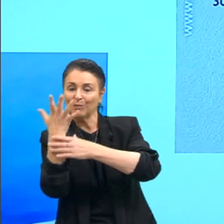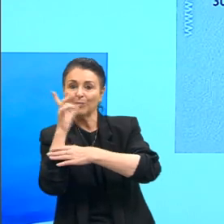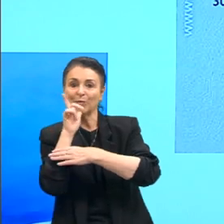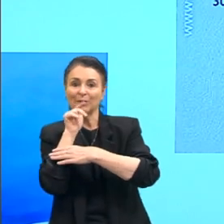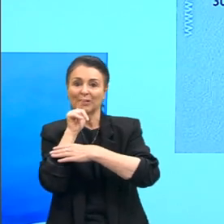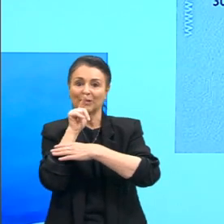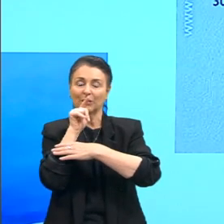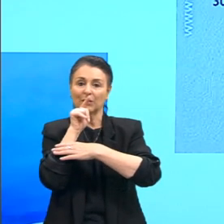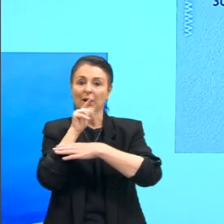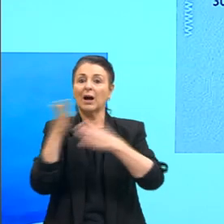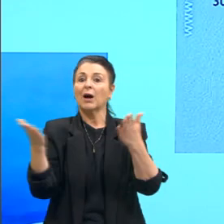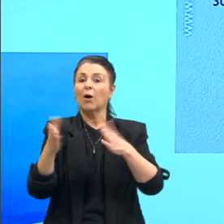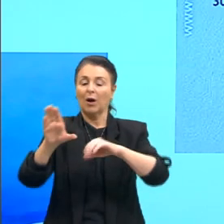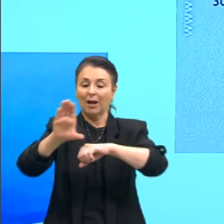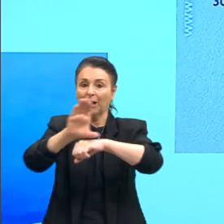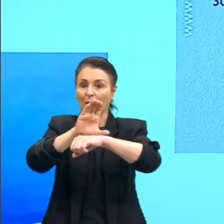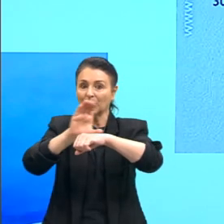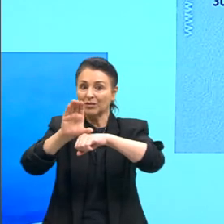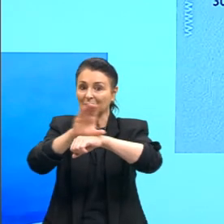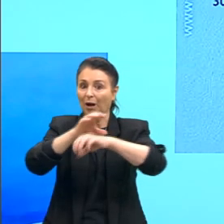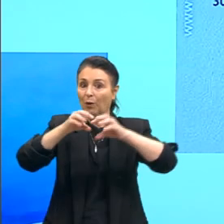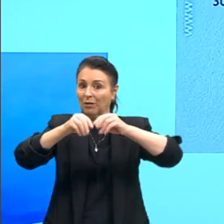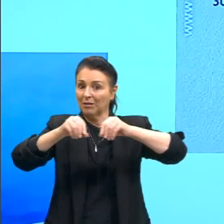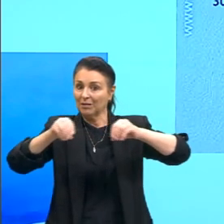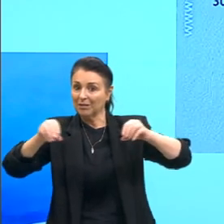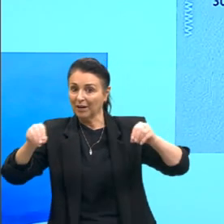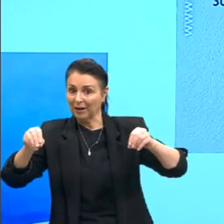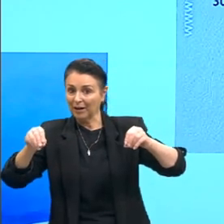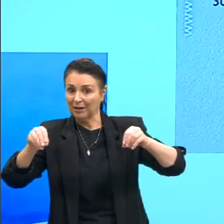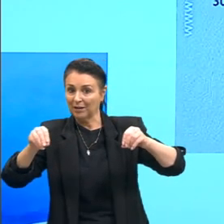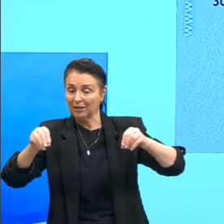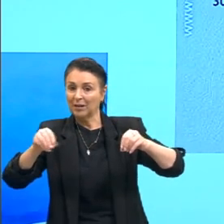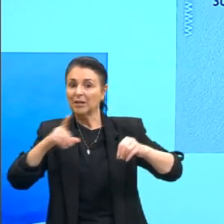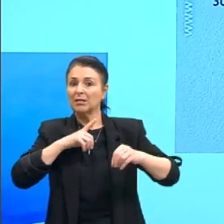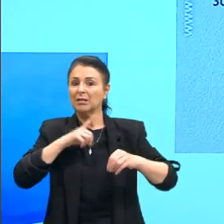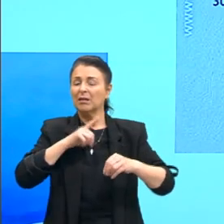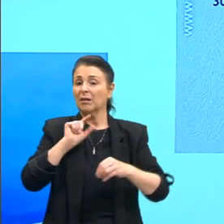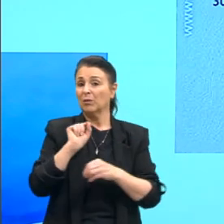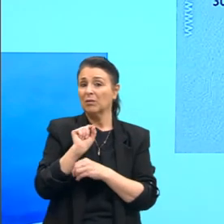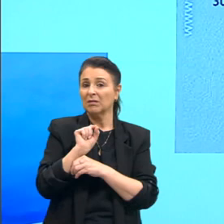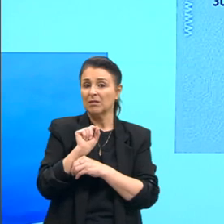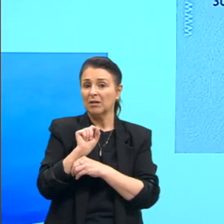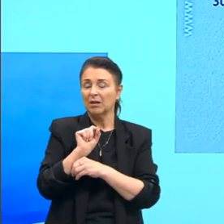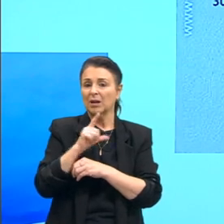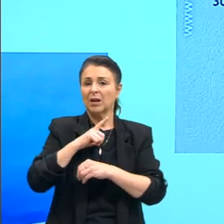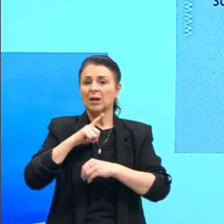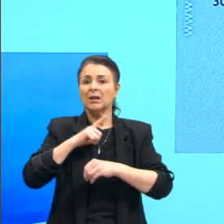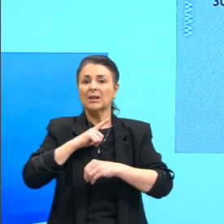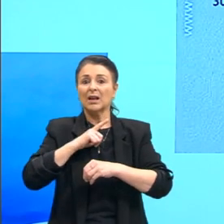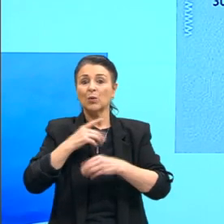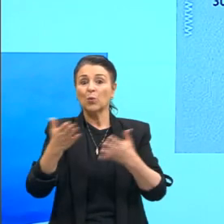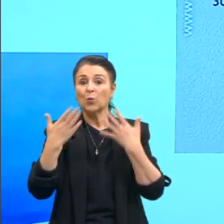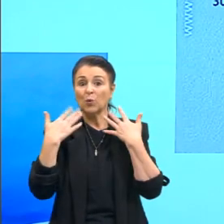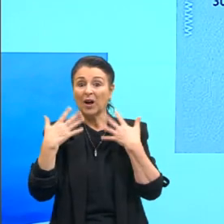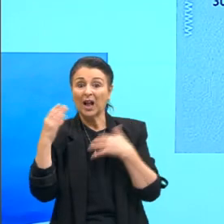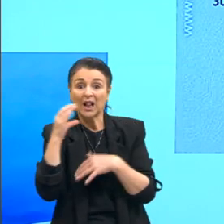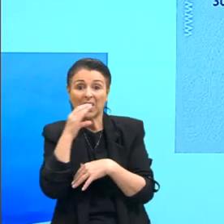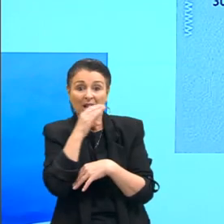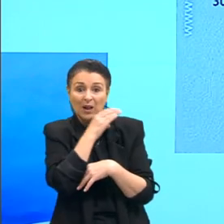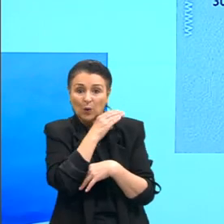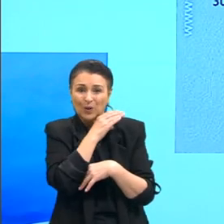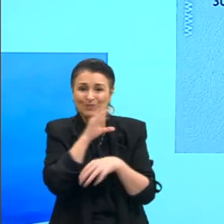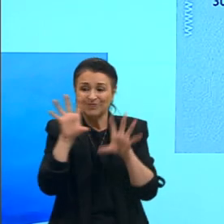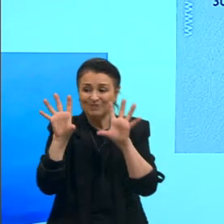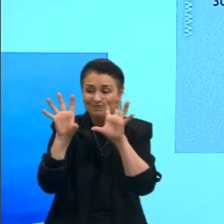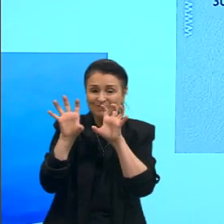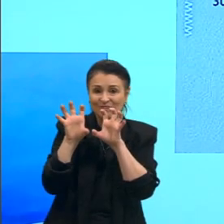Já continental e temperada, por exemplo, aqui a gente vai ter uma massa de ar quente e seca,